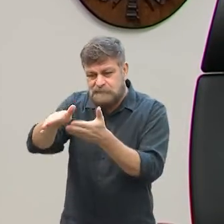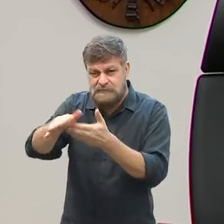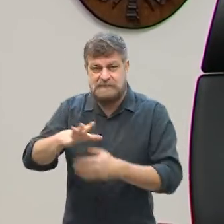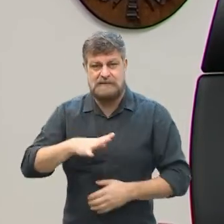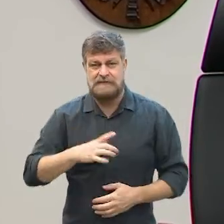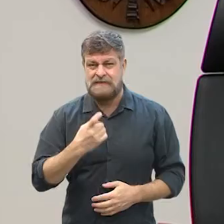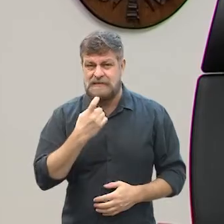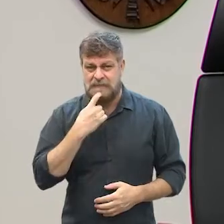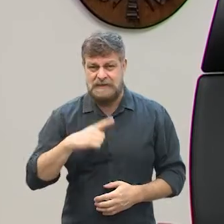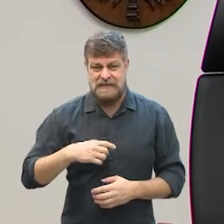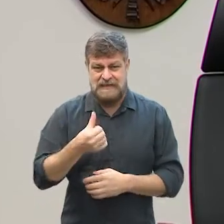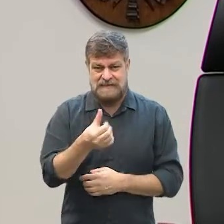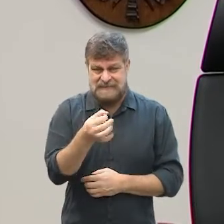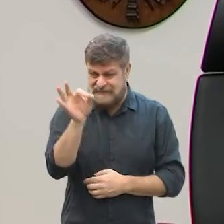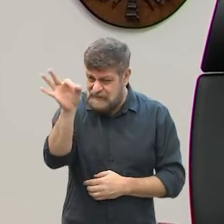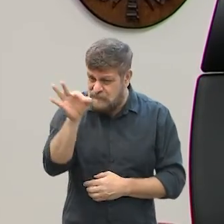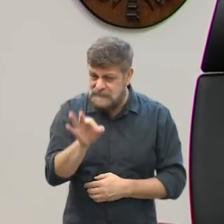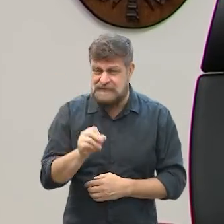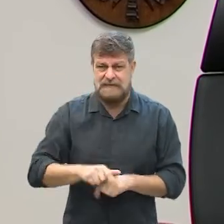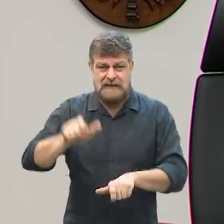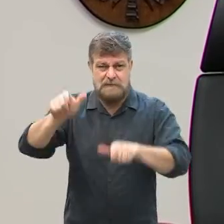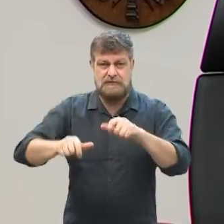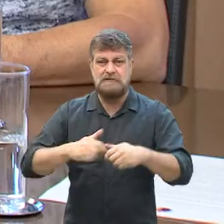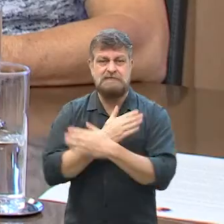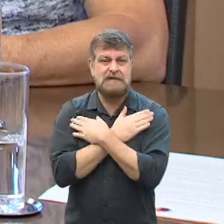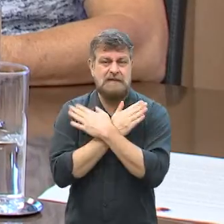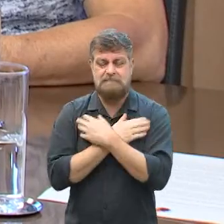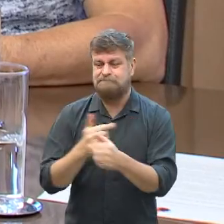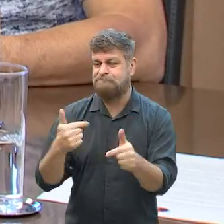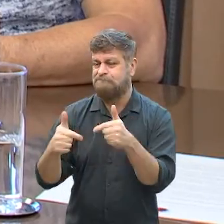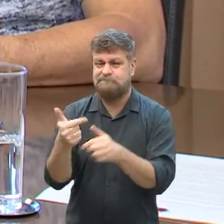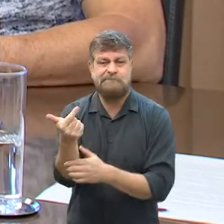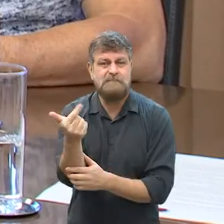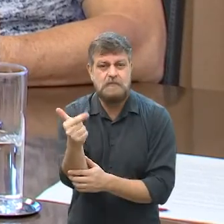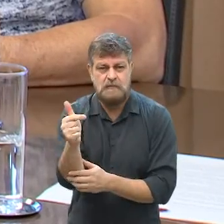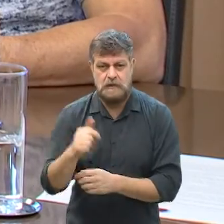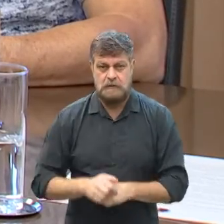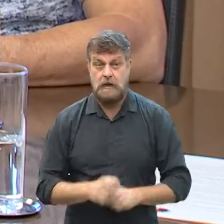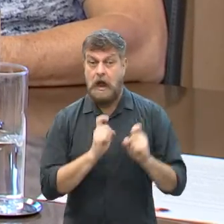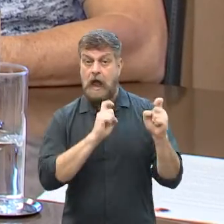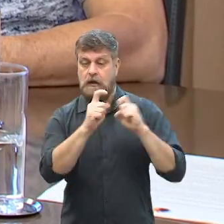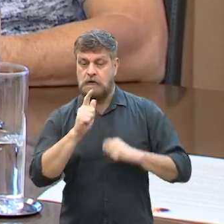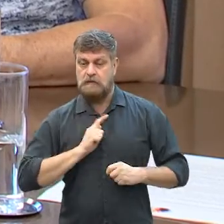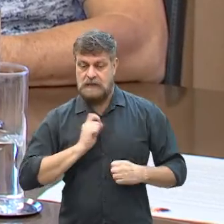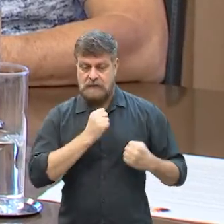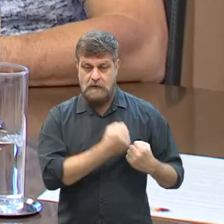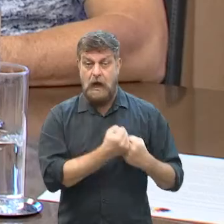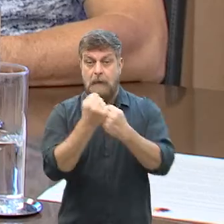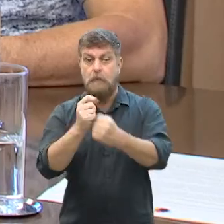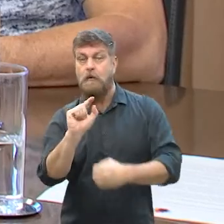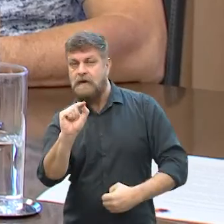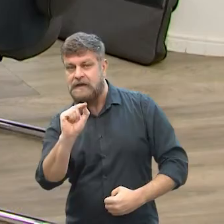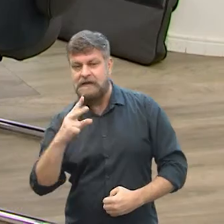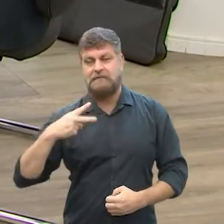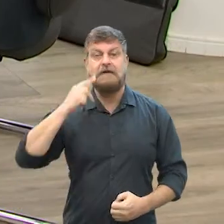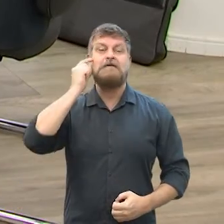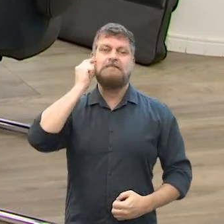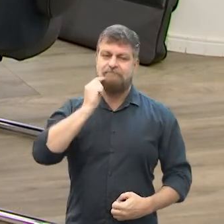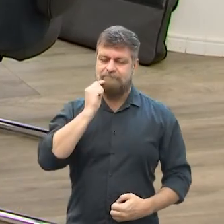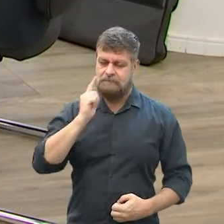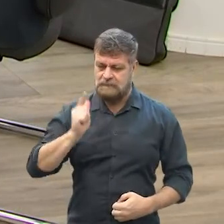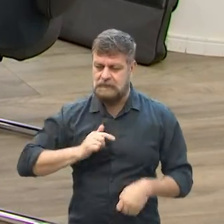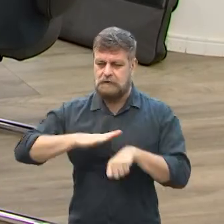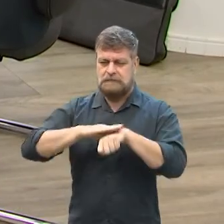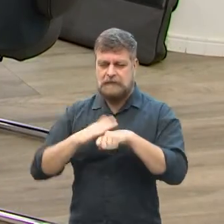anteriormente, nós temos 60% dessas pessoas sem emprego. Esta reunião contou com o apoio do vereador Marcelo Silva, que tem